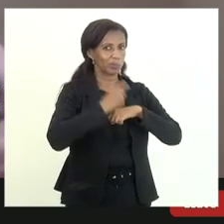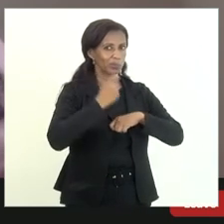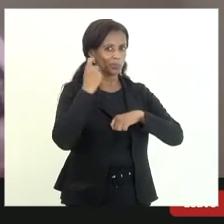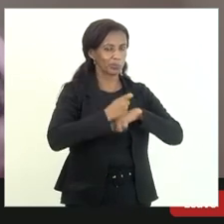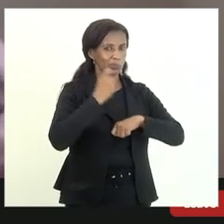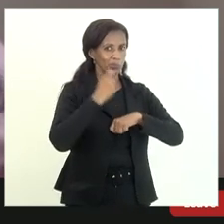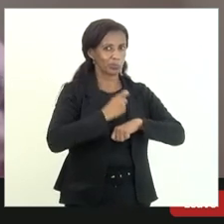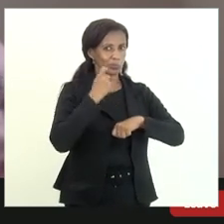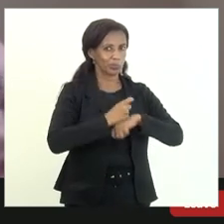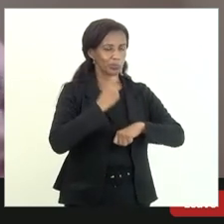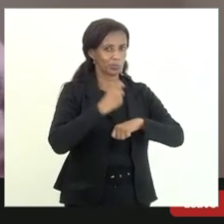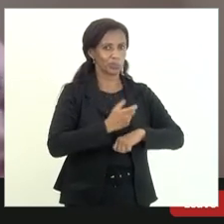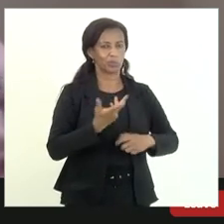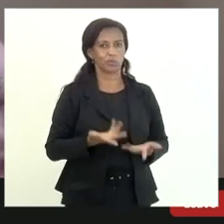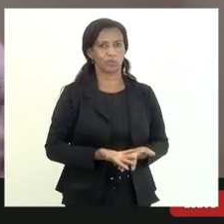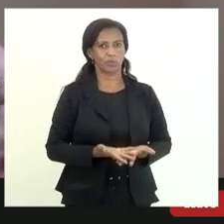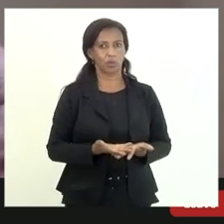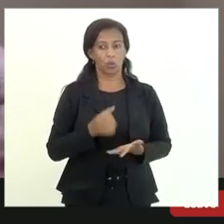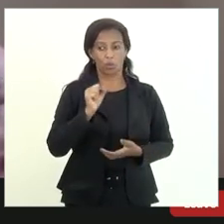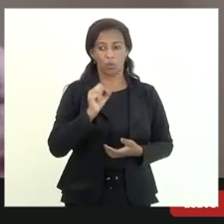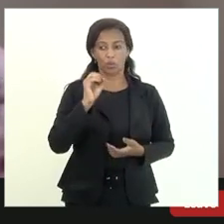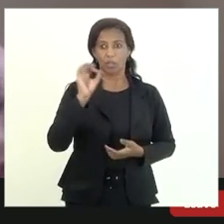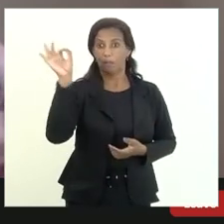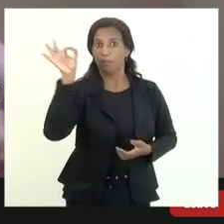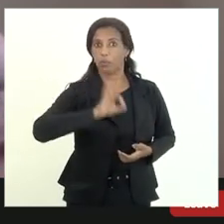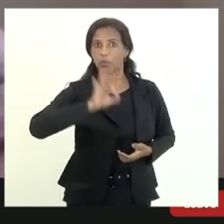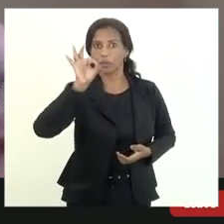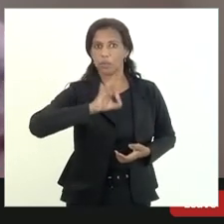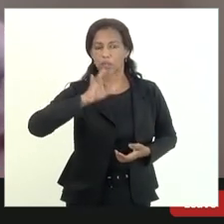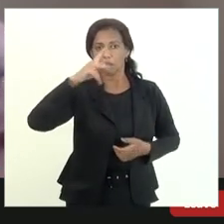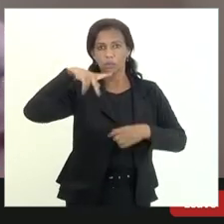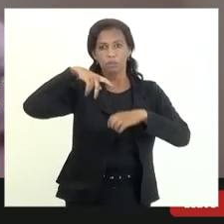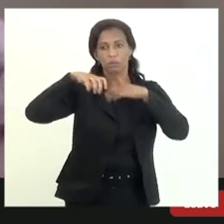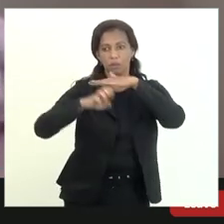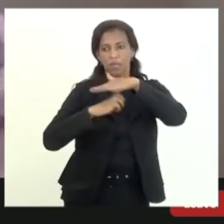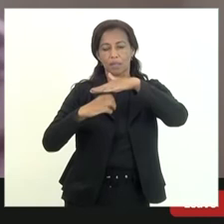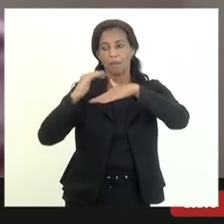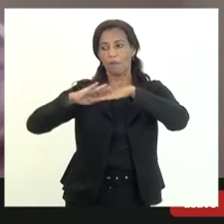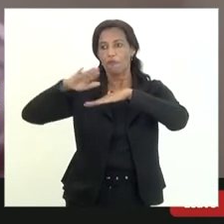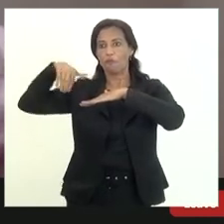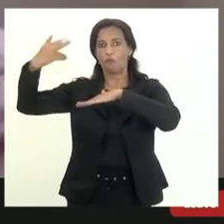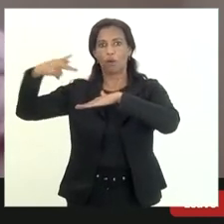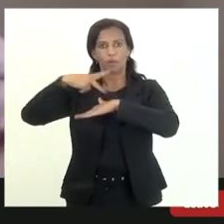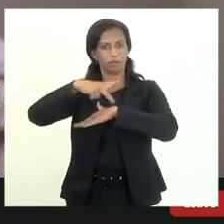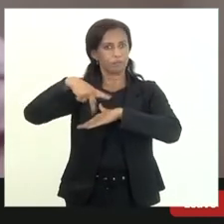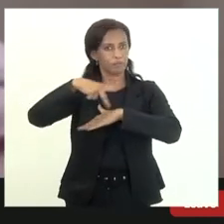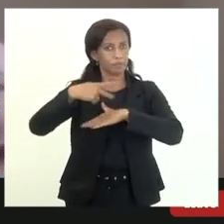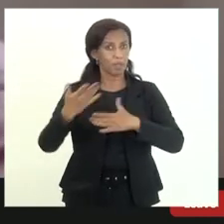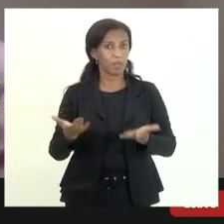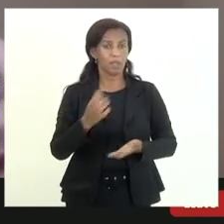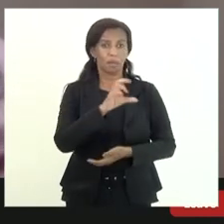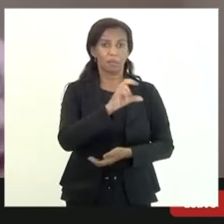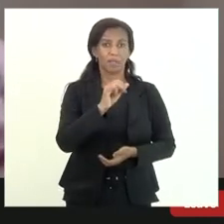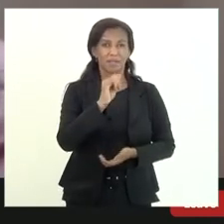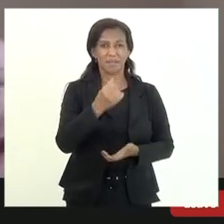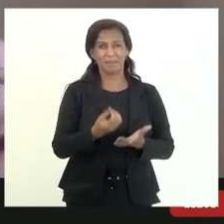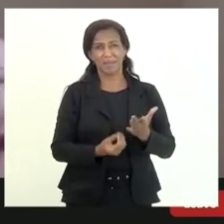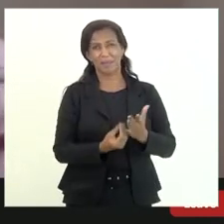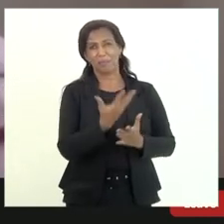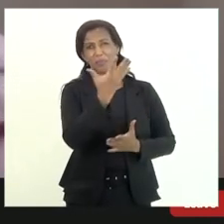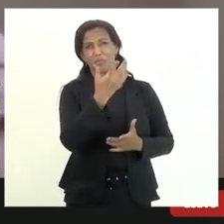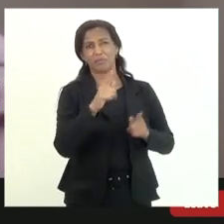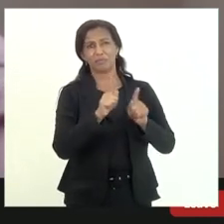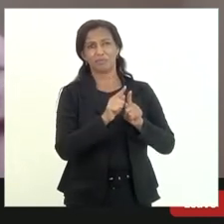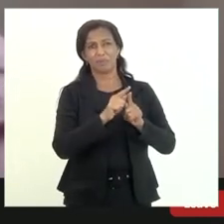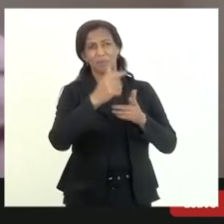flui 80% dos fornecedores estão fora do estado do Rio de Janeiro e ainda tem todas essas questões que a CPI está levantando eu acho deputado Luiz